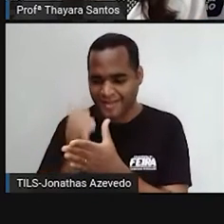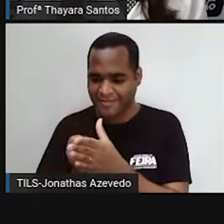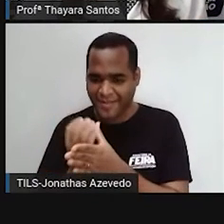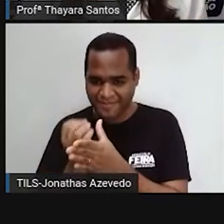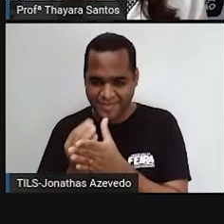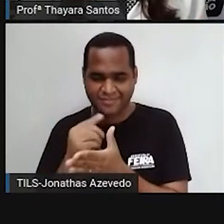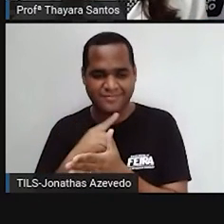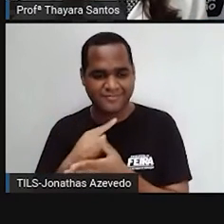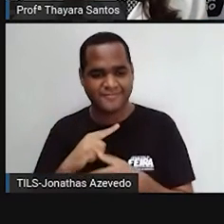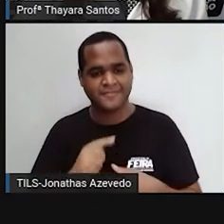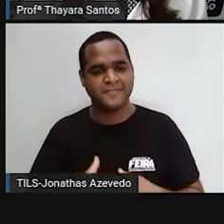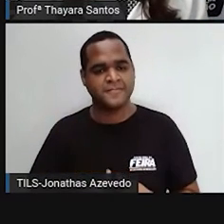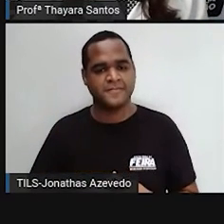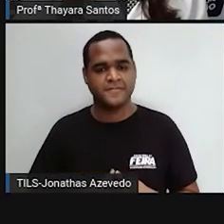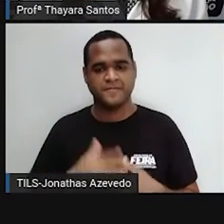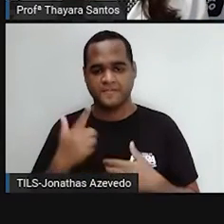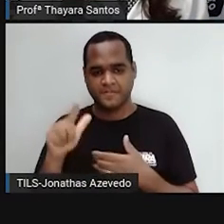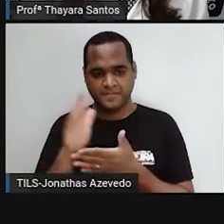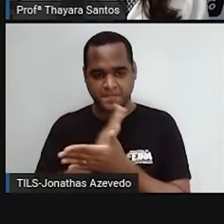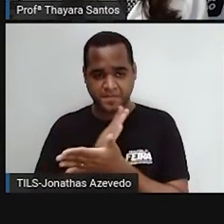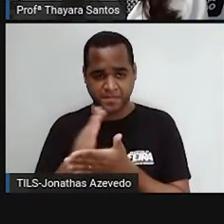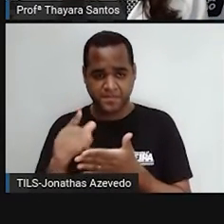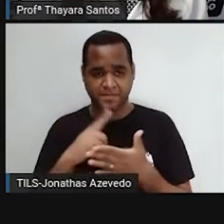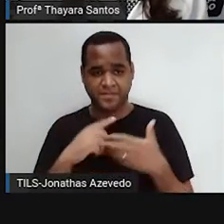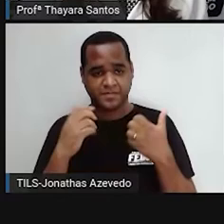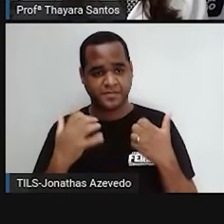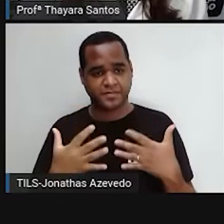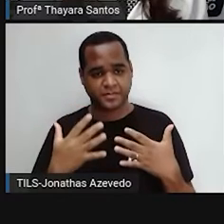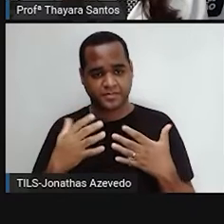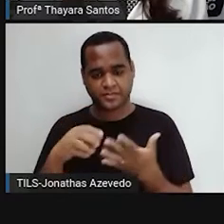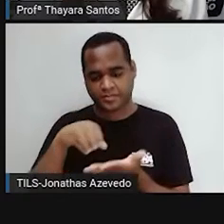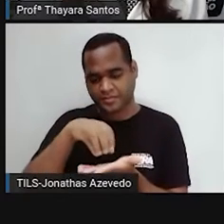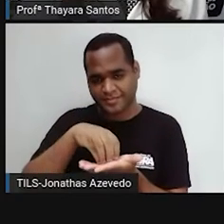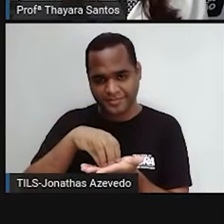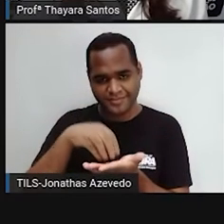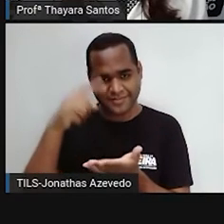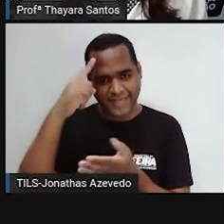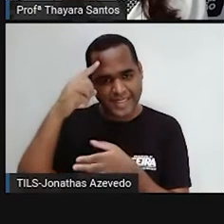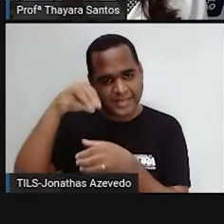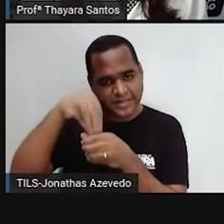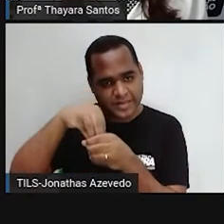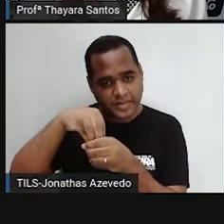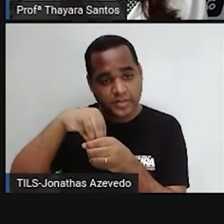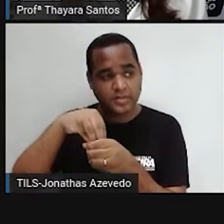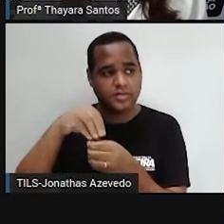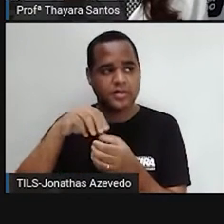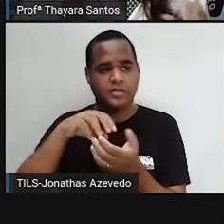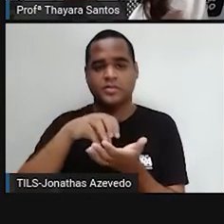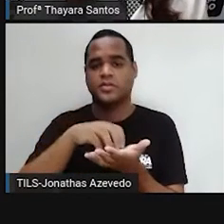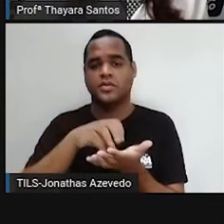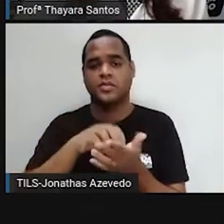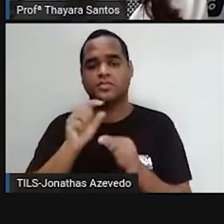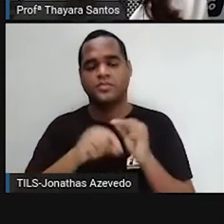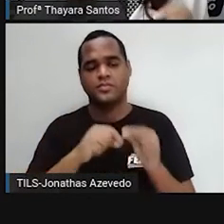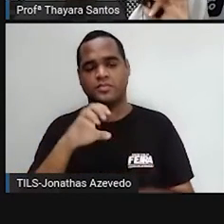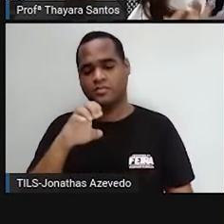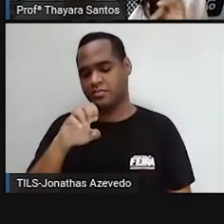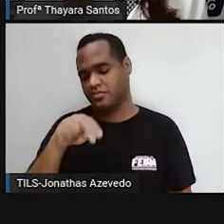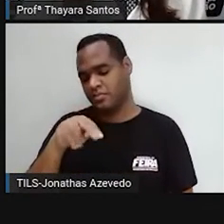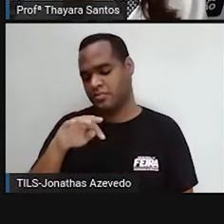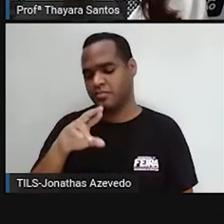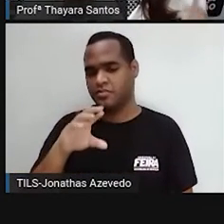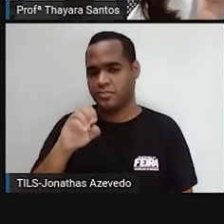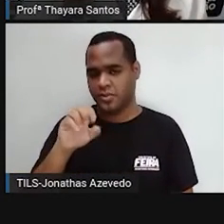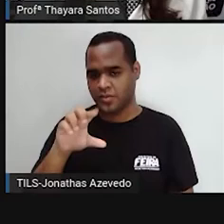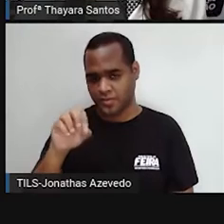sobre algumas delas. Por exemplo, os centríolos, que é essa estrutura daqui, que tem essa color... que aqui na imagem está com essa